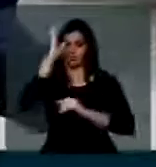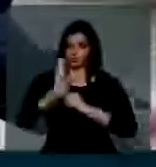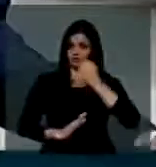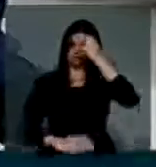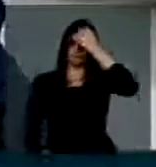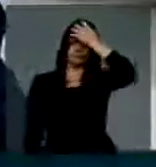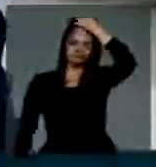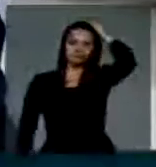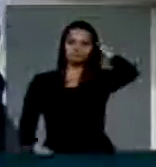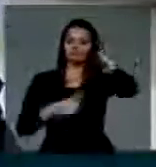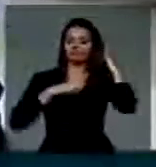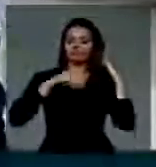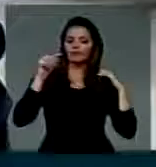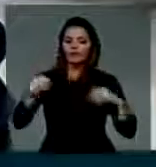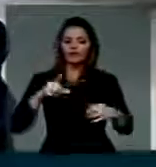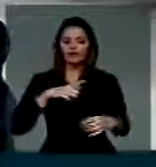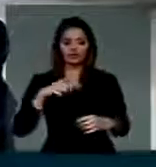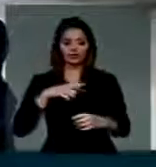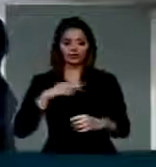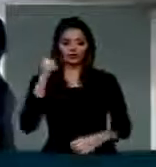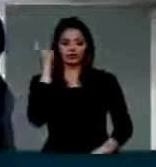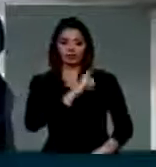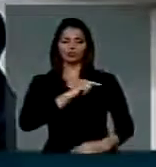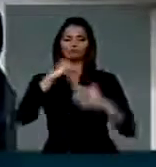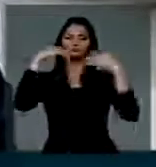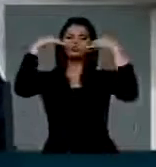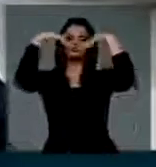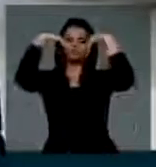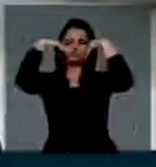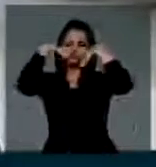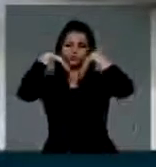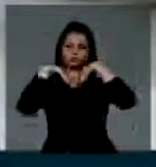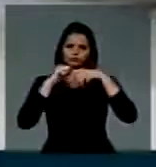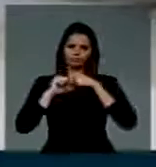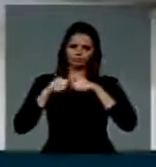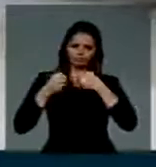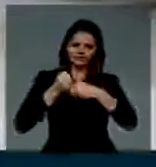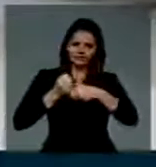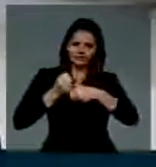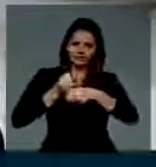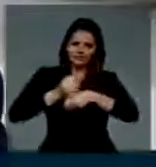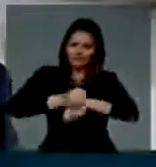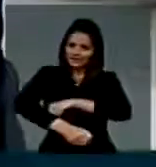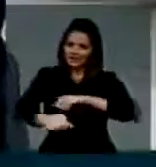o que tem ali foi exatamente ganho com o suor do meu rosto. Um abraço para os senhores. Muito obrigado.